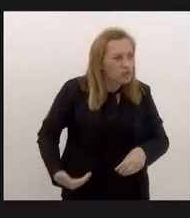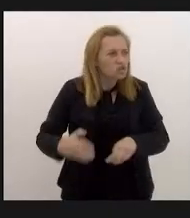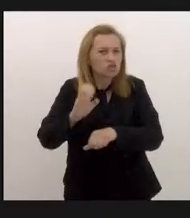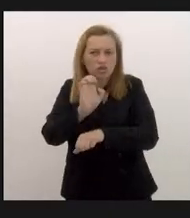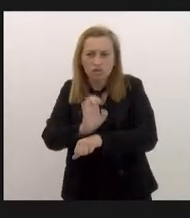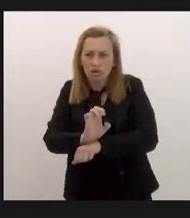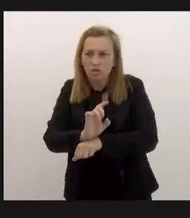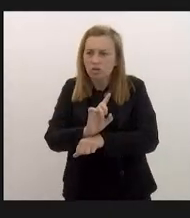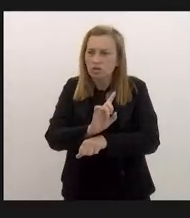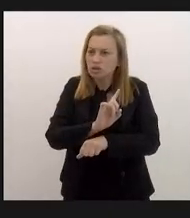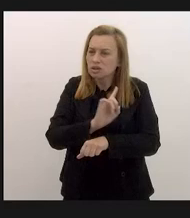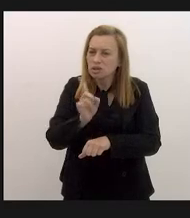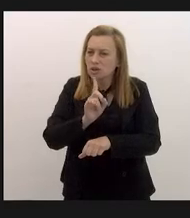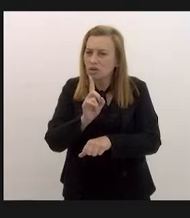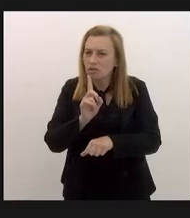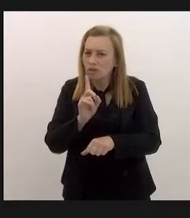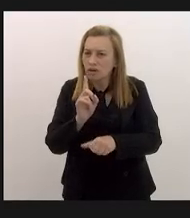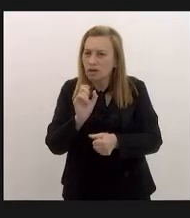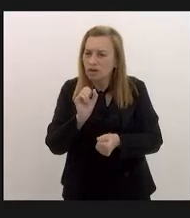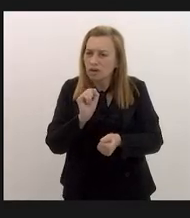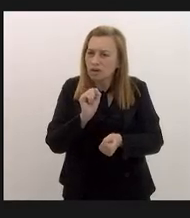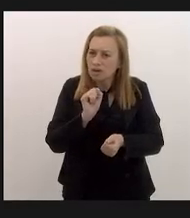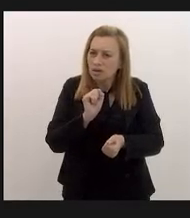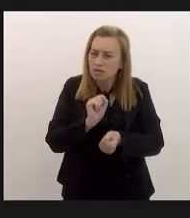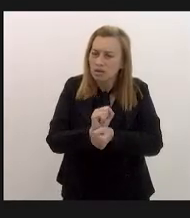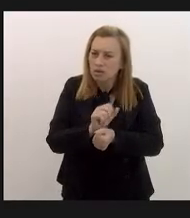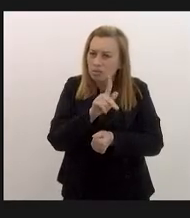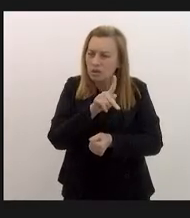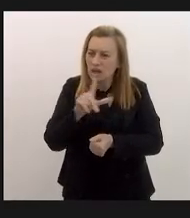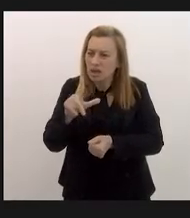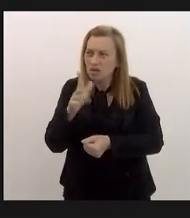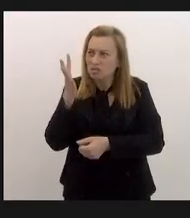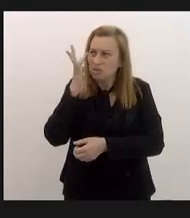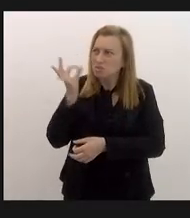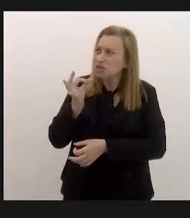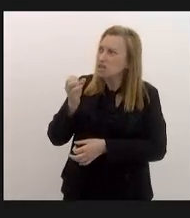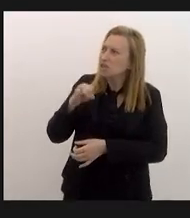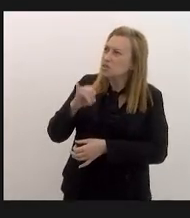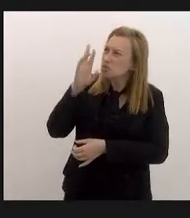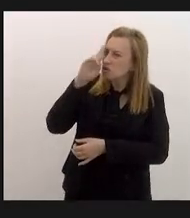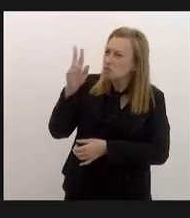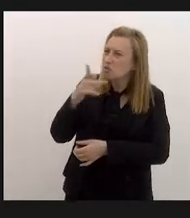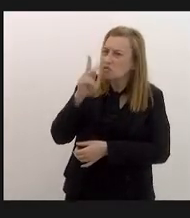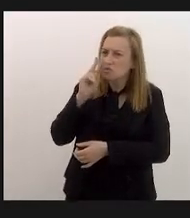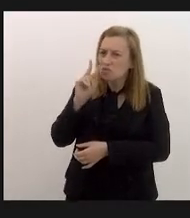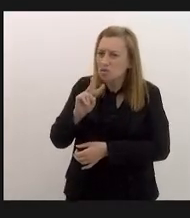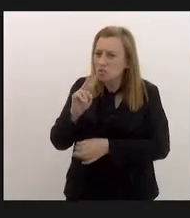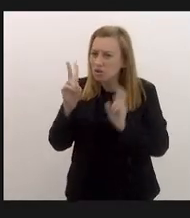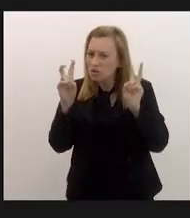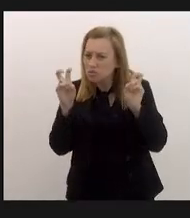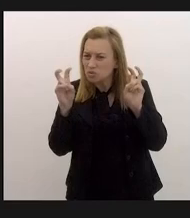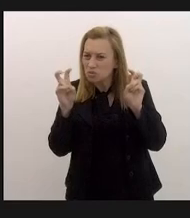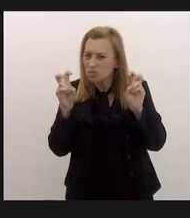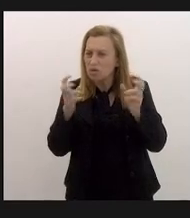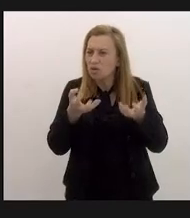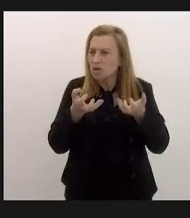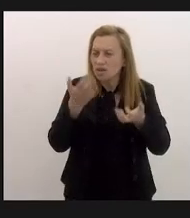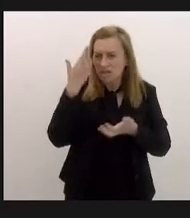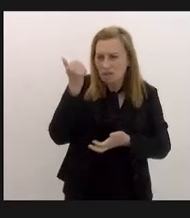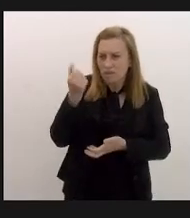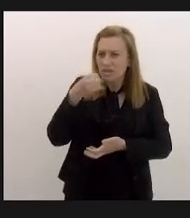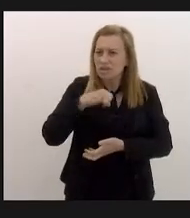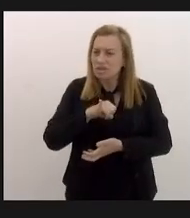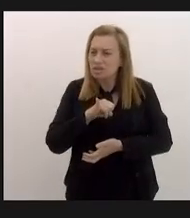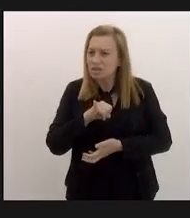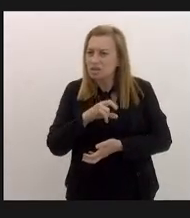não vai sancionar o PL. Não sei se o senhor viu a matéria. e eu queria saber se tem